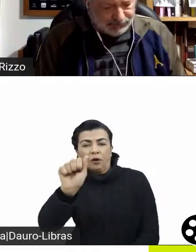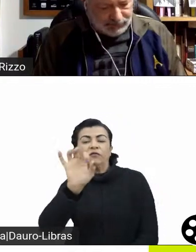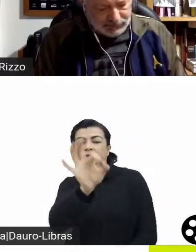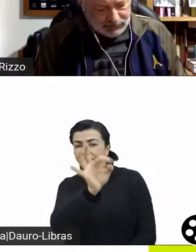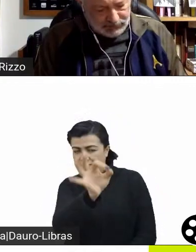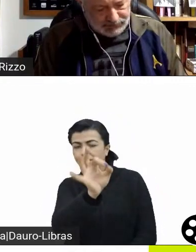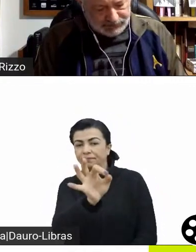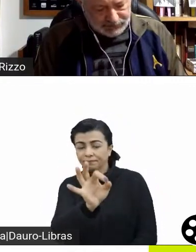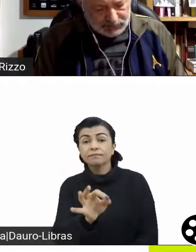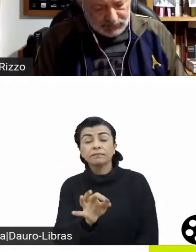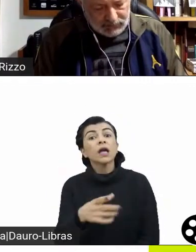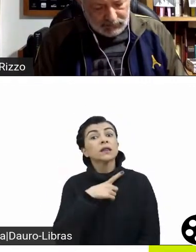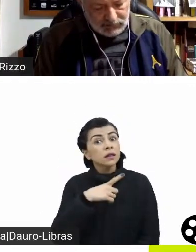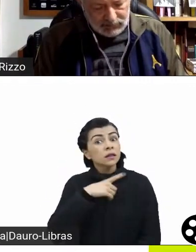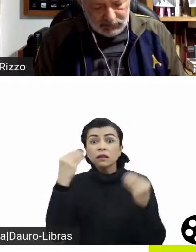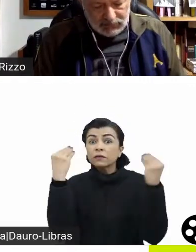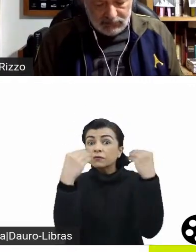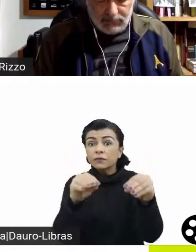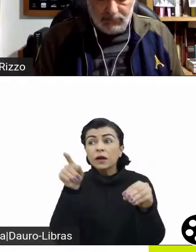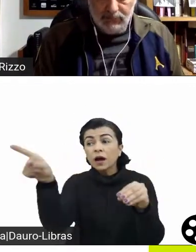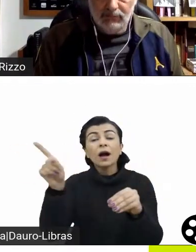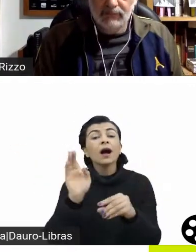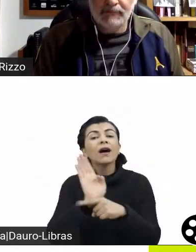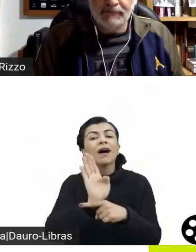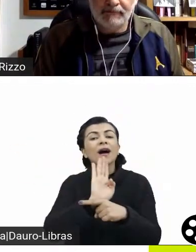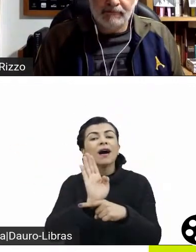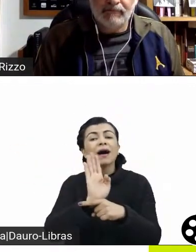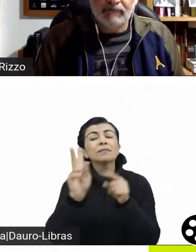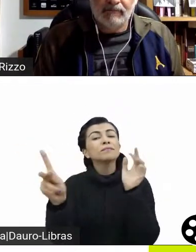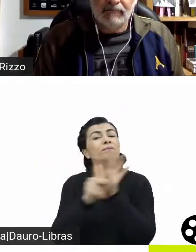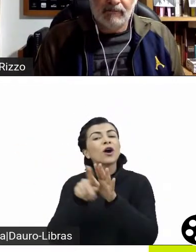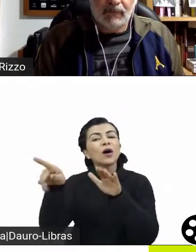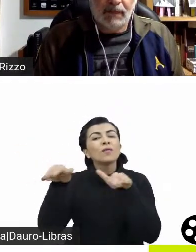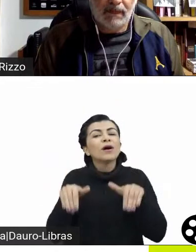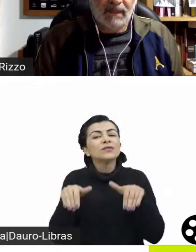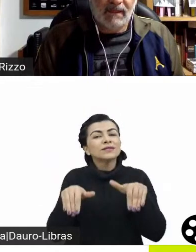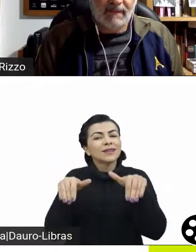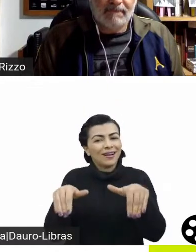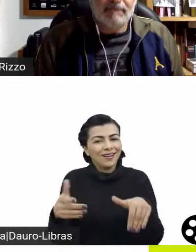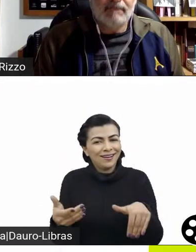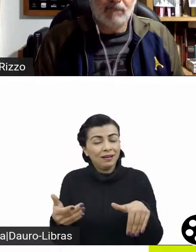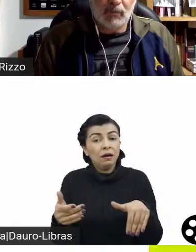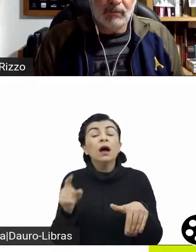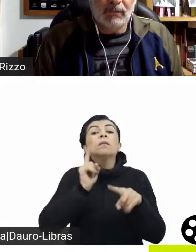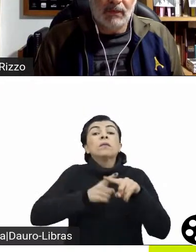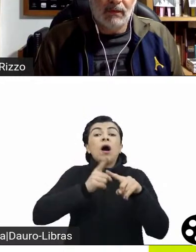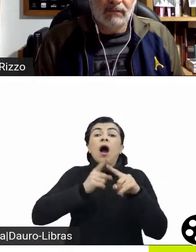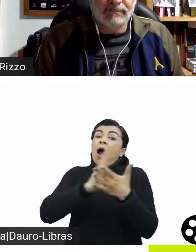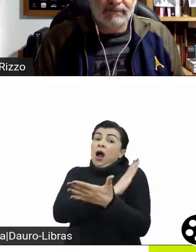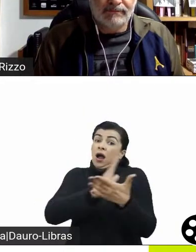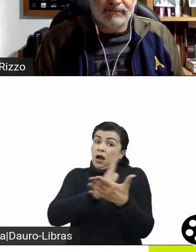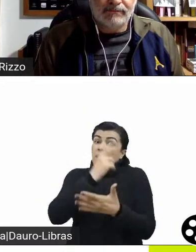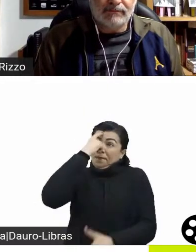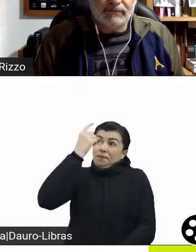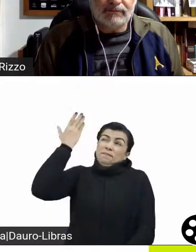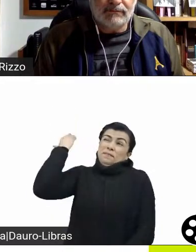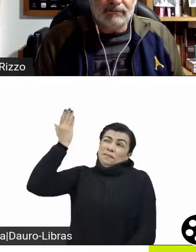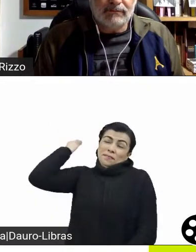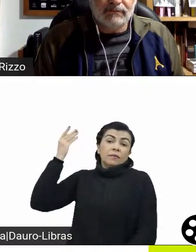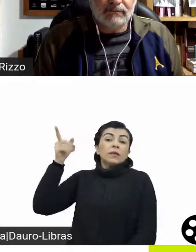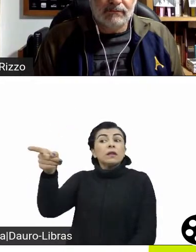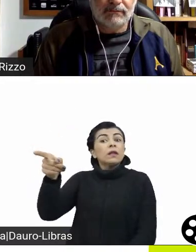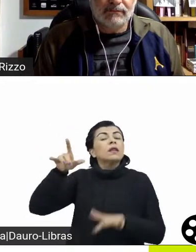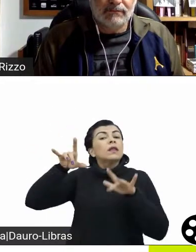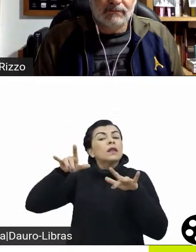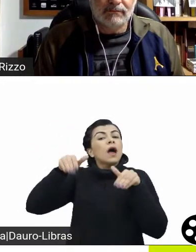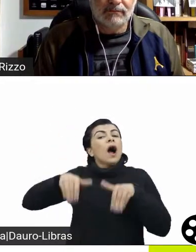essa cara de que o cinema australiano é o filme do crocodilo Dundee, e justamente quando eles tocam